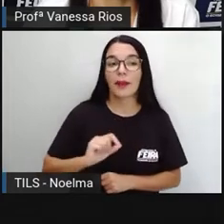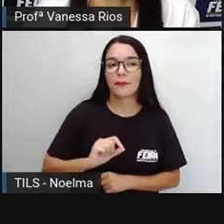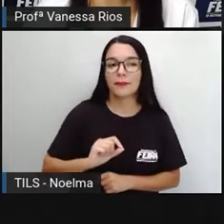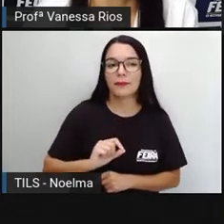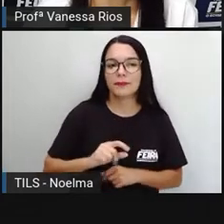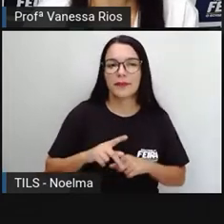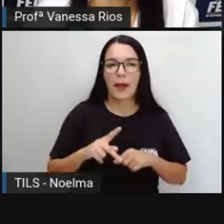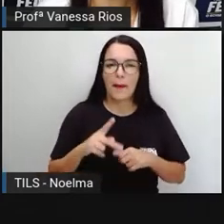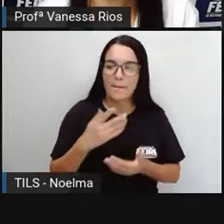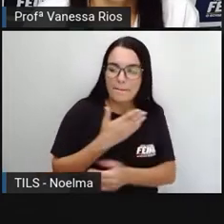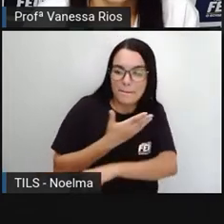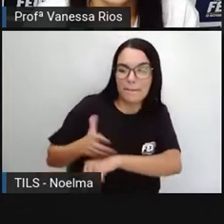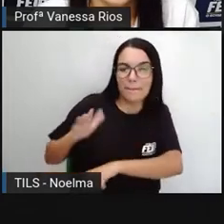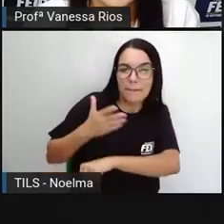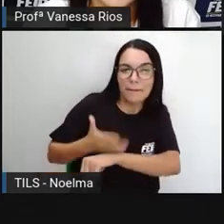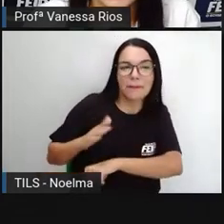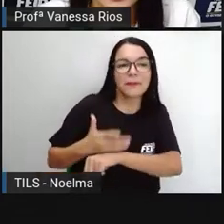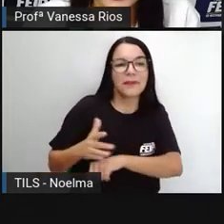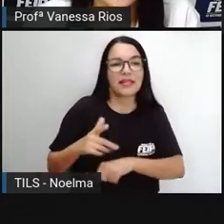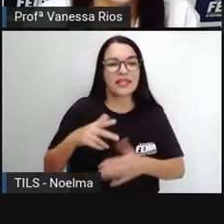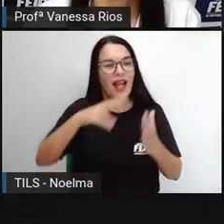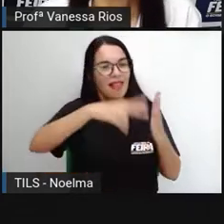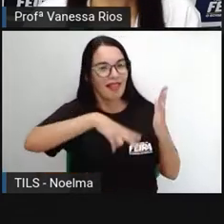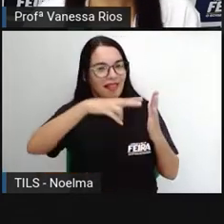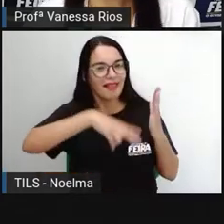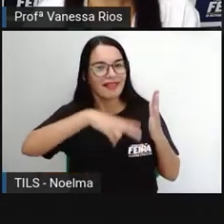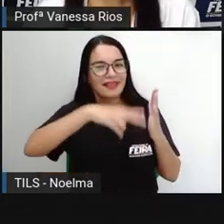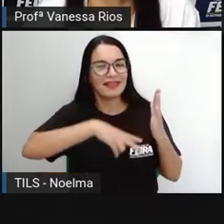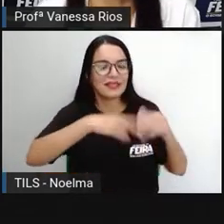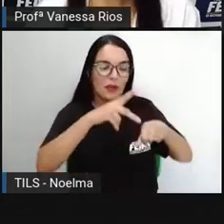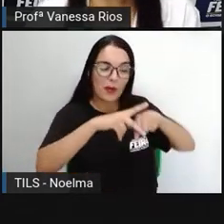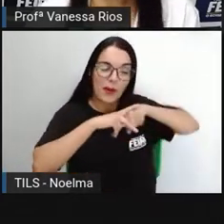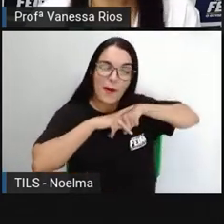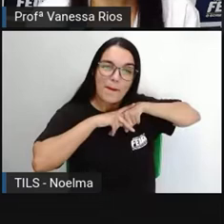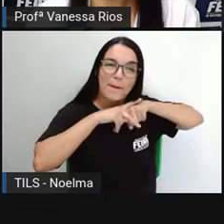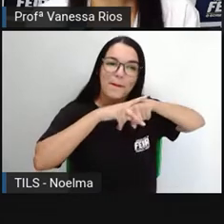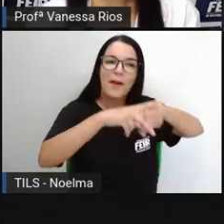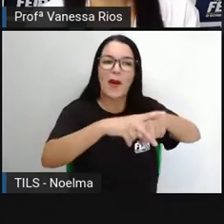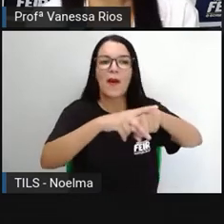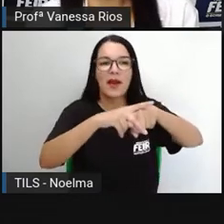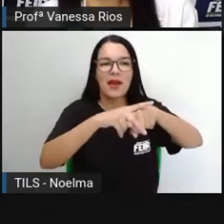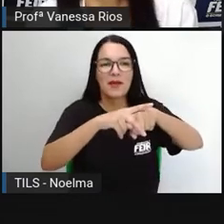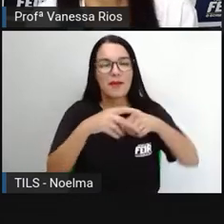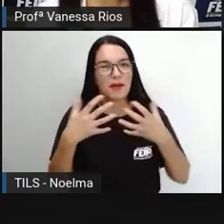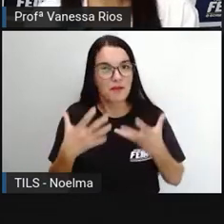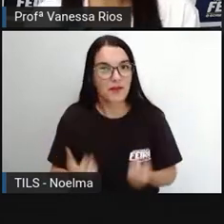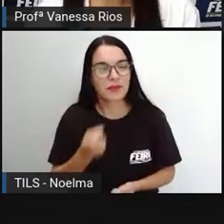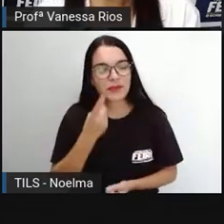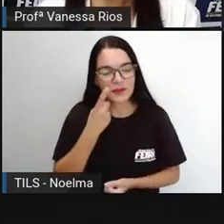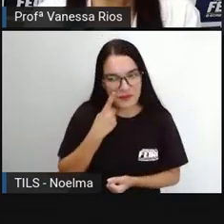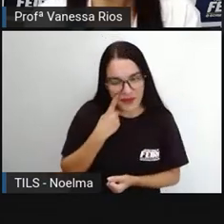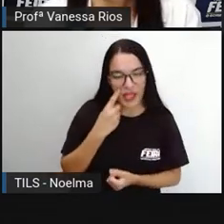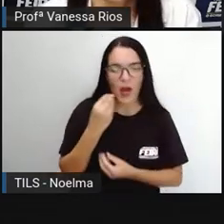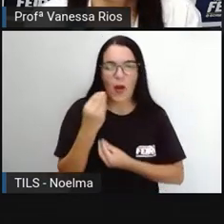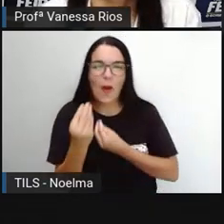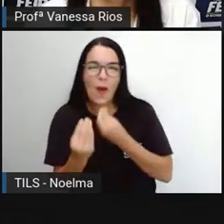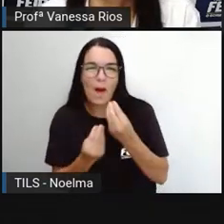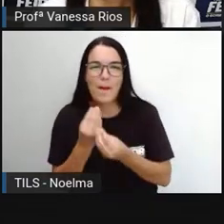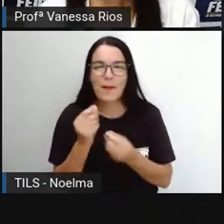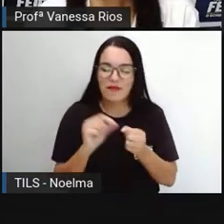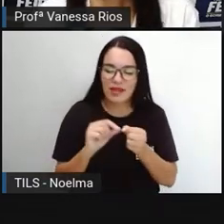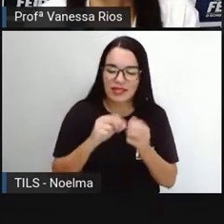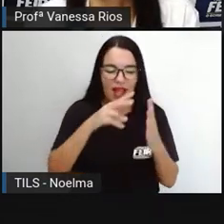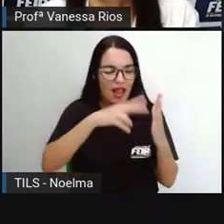olha só, prática de leitura. Nós novamente vamos observar, né, como fazer a